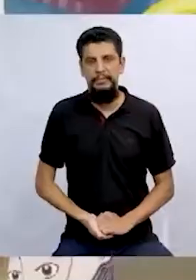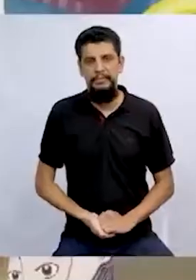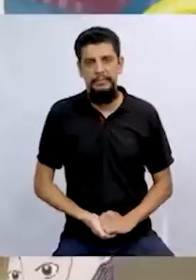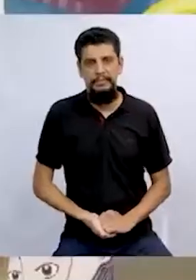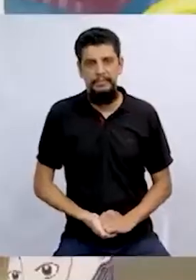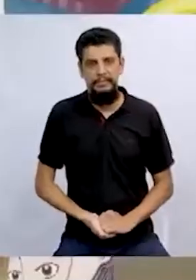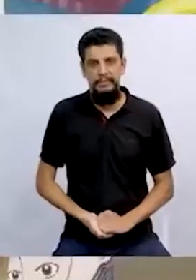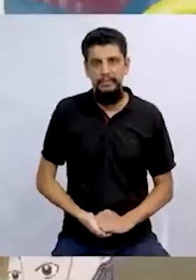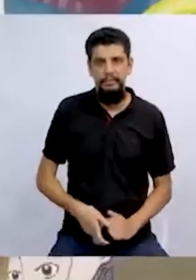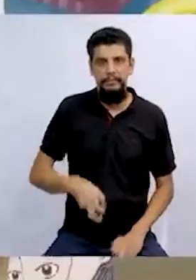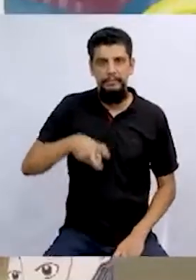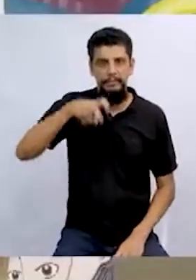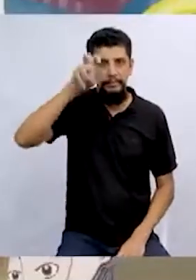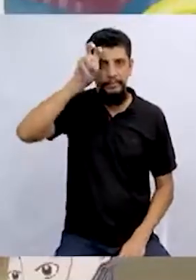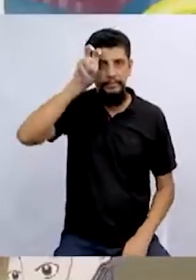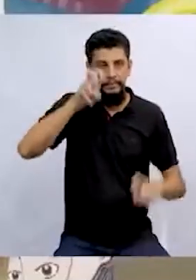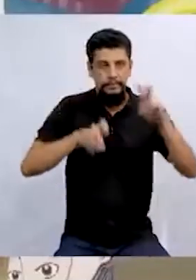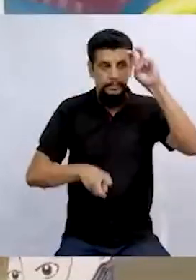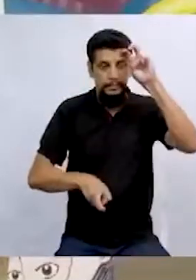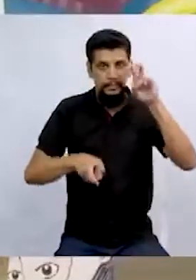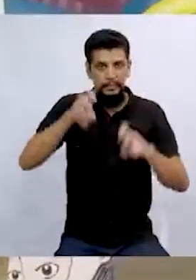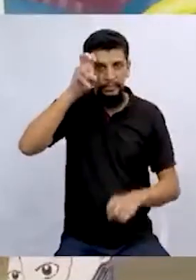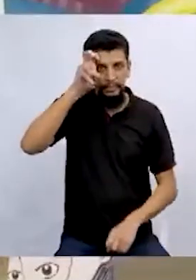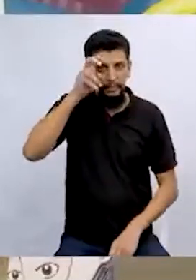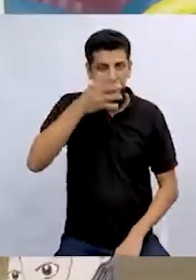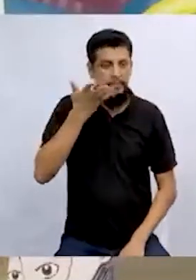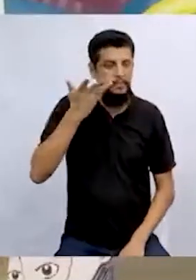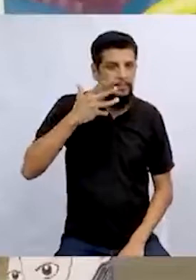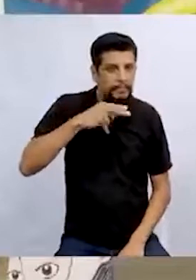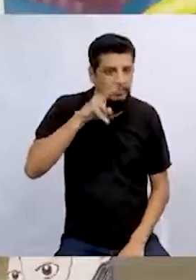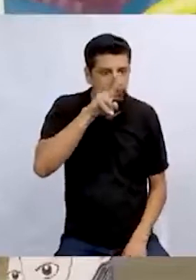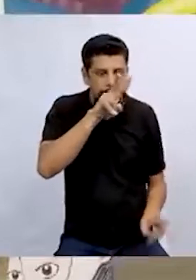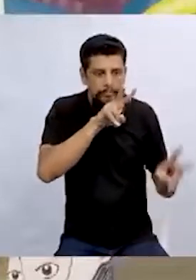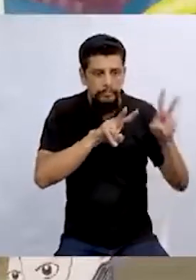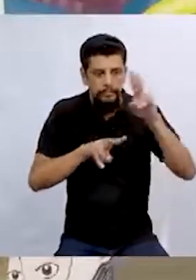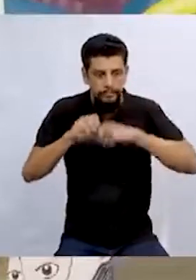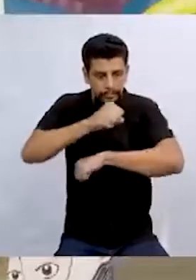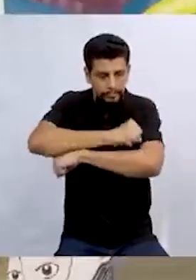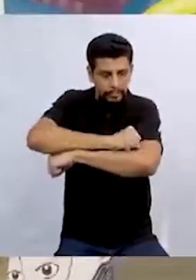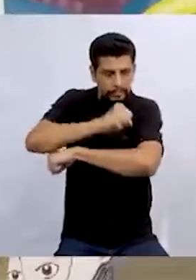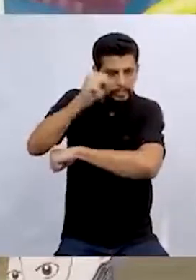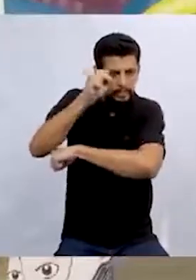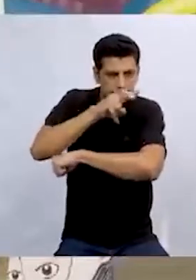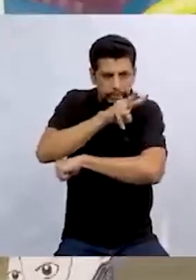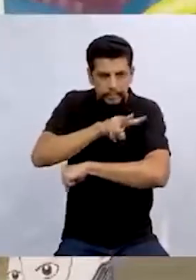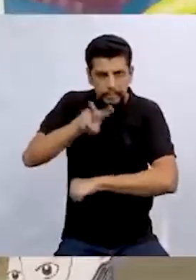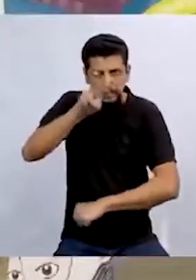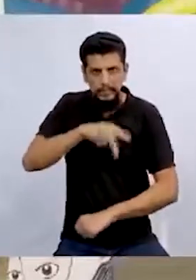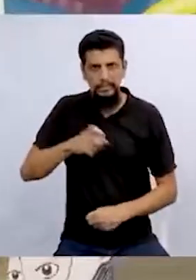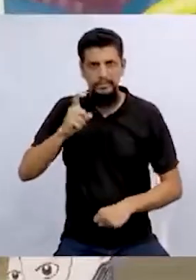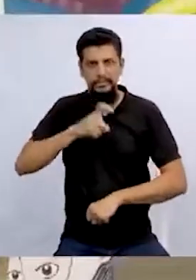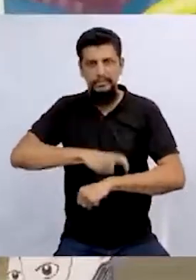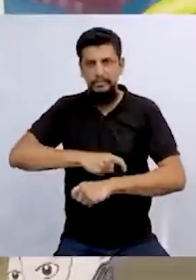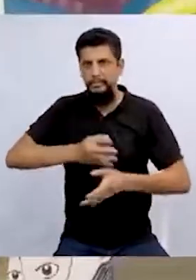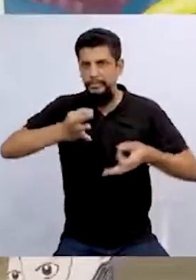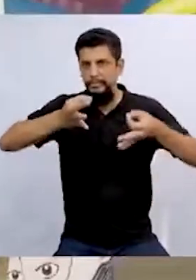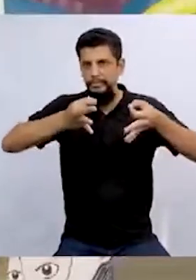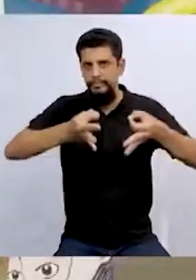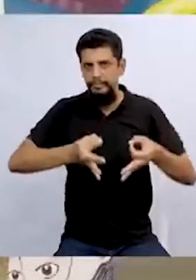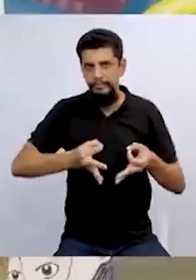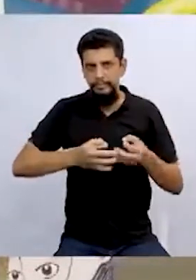Às quintas-feiras, elas espiavam a bruxa pela janela. E no momento